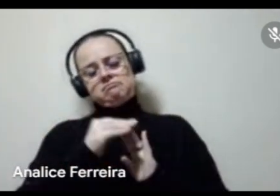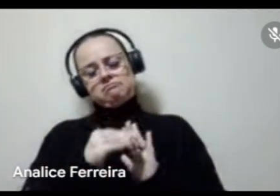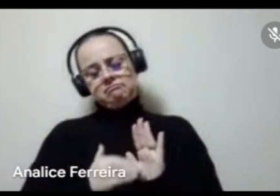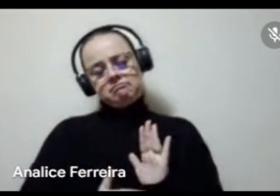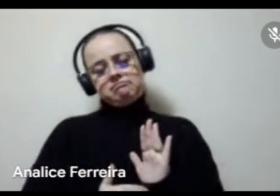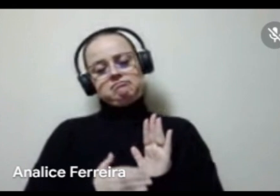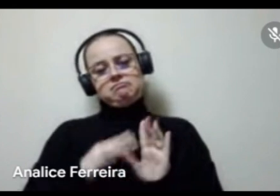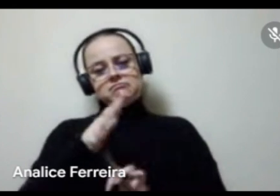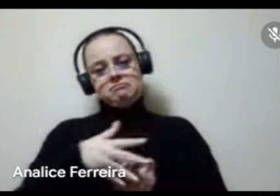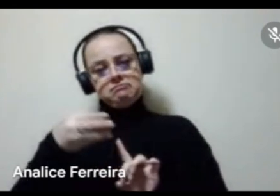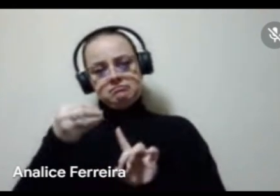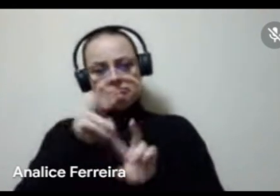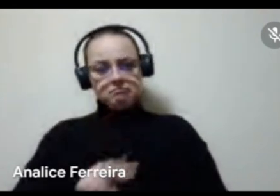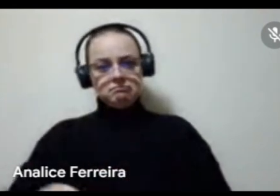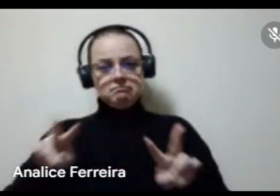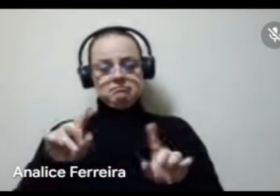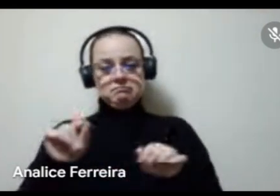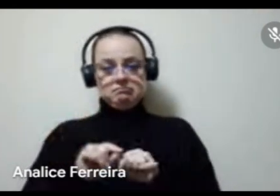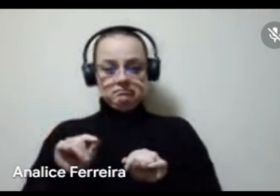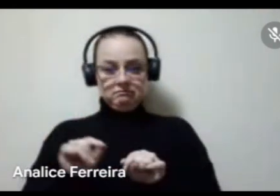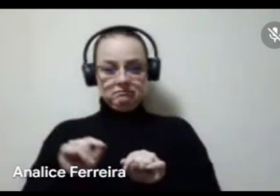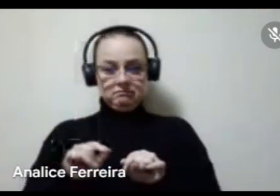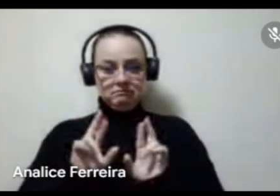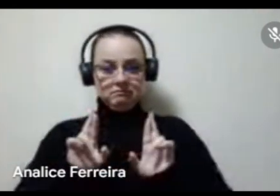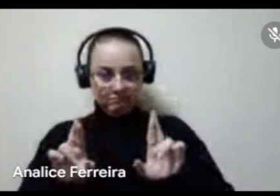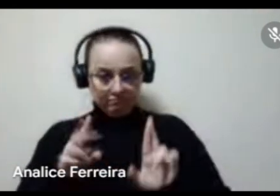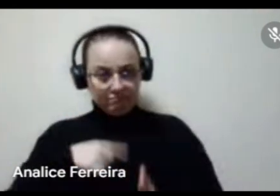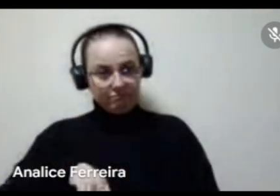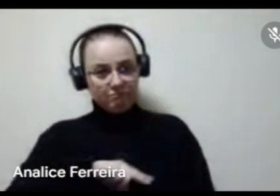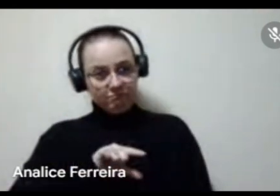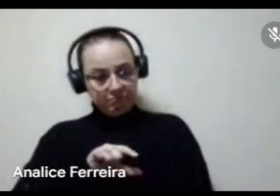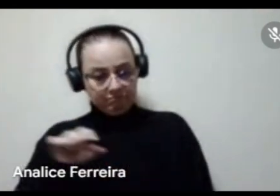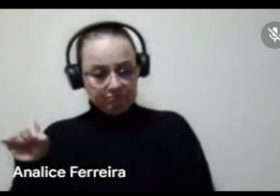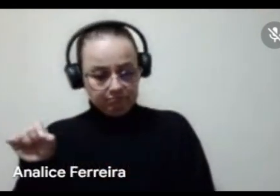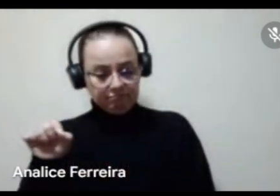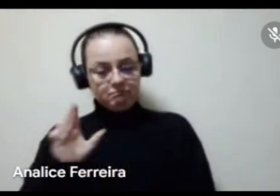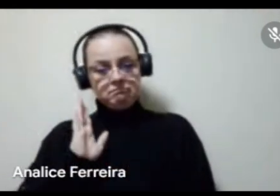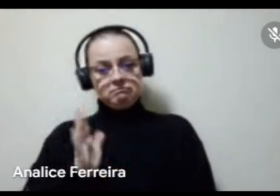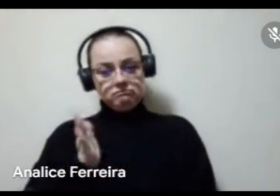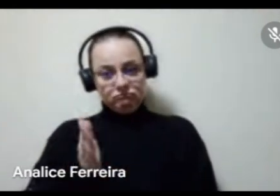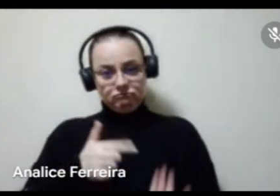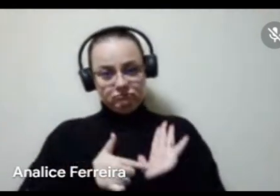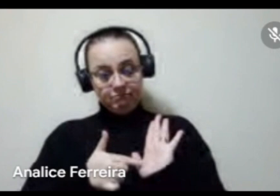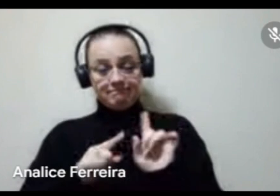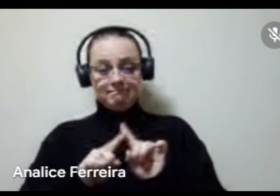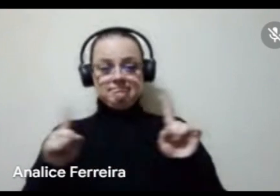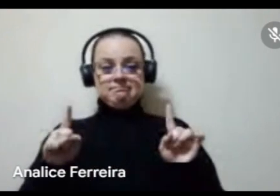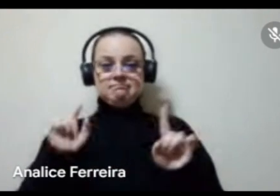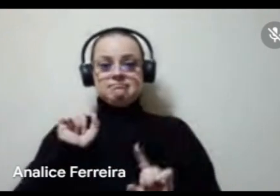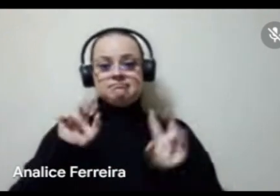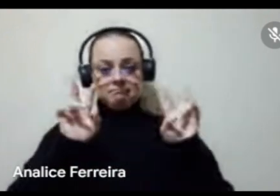para fazer. A expectativa é que a gente saia com as que já foram apresentadas, mas muito mais